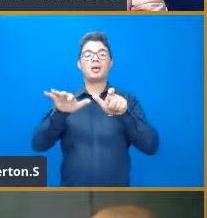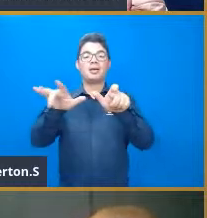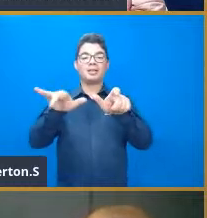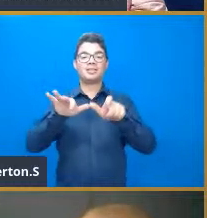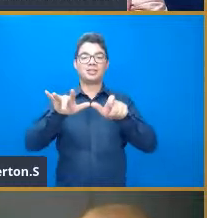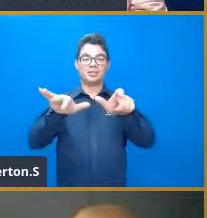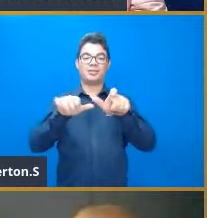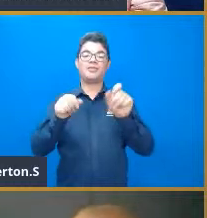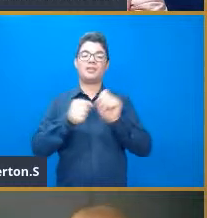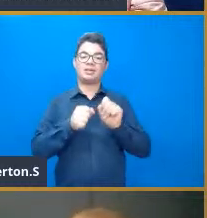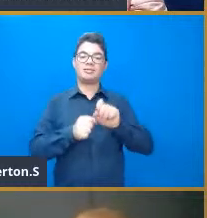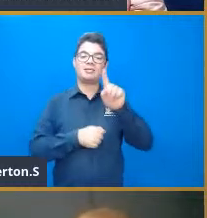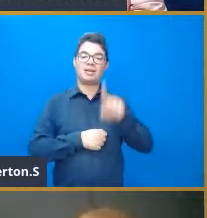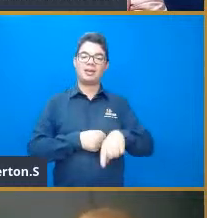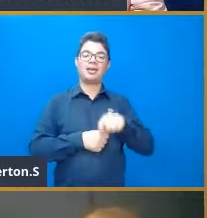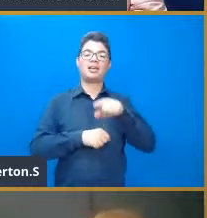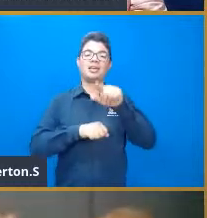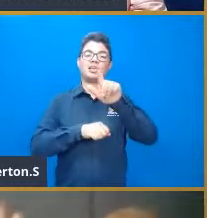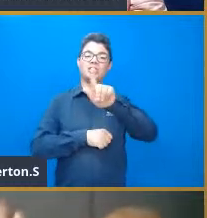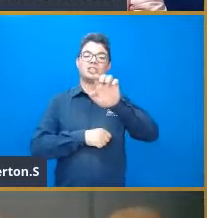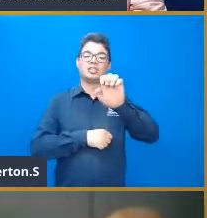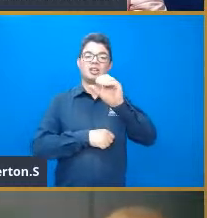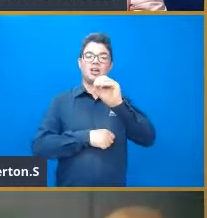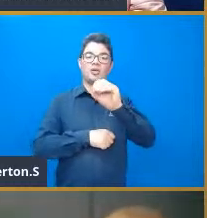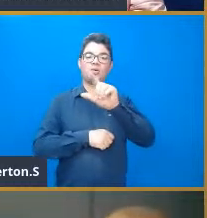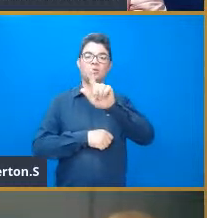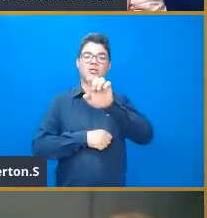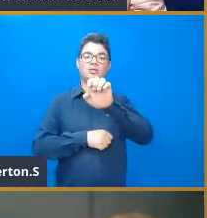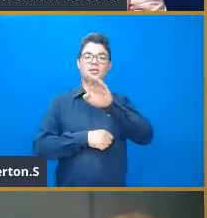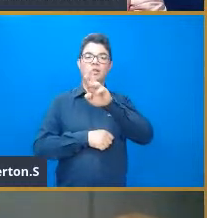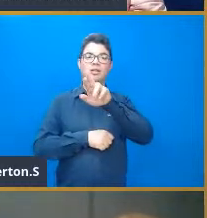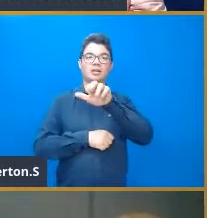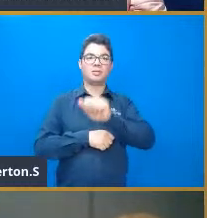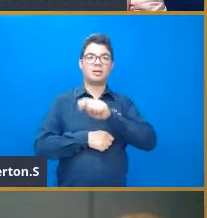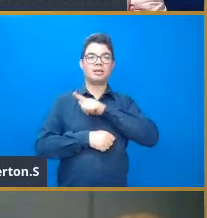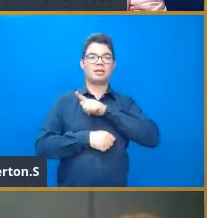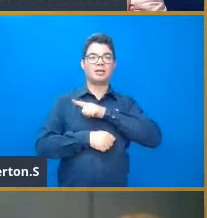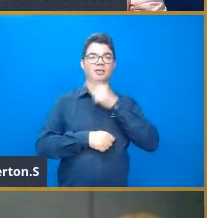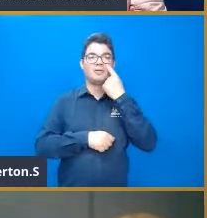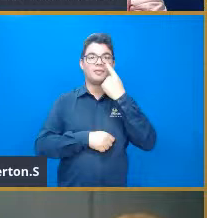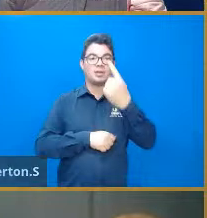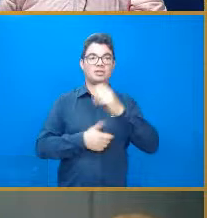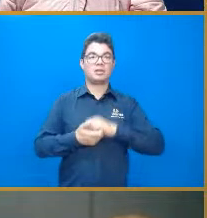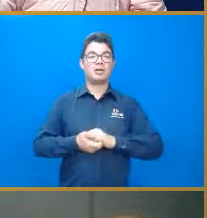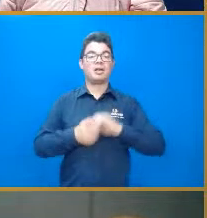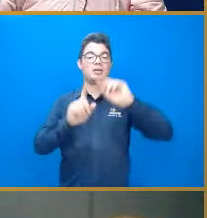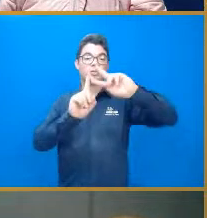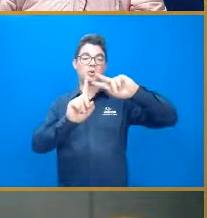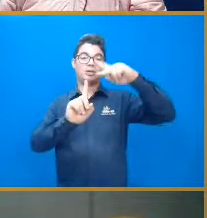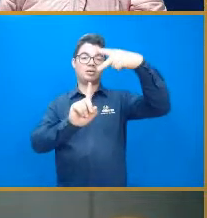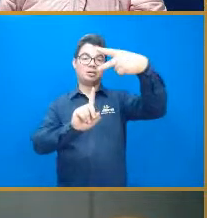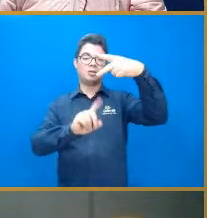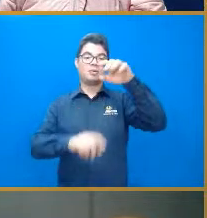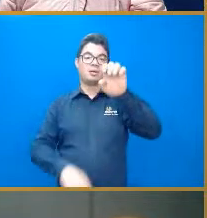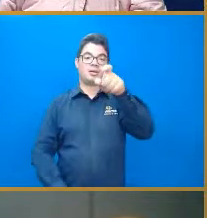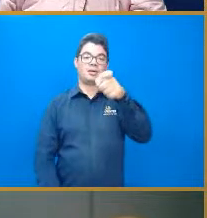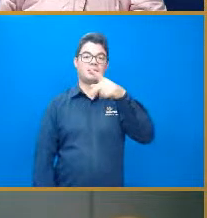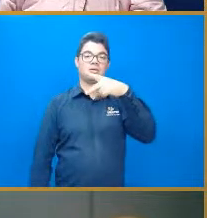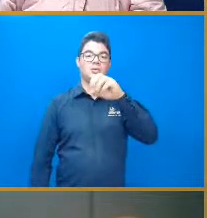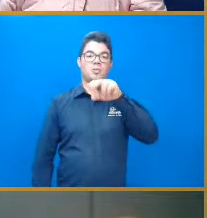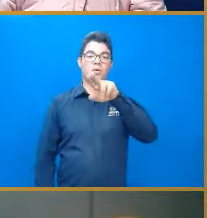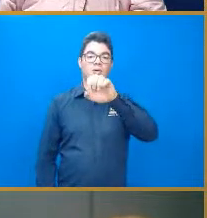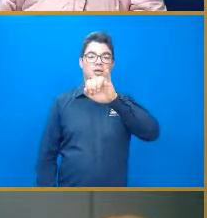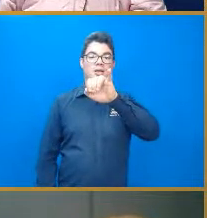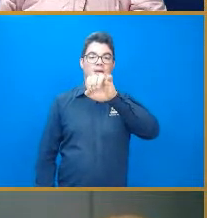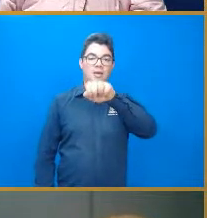Então, lá no GeoGebra tem essa... Opa, desculpa, escrevi regressão linear, perdão, regressão exponencial aqui. Então, só depois a corrige aqui o